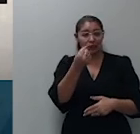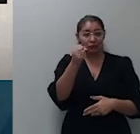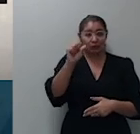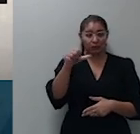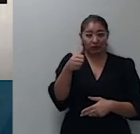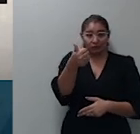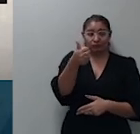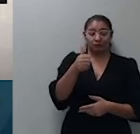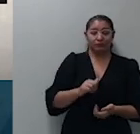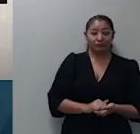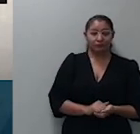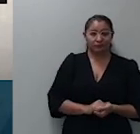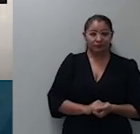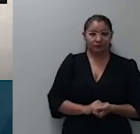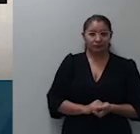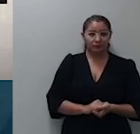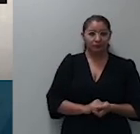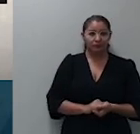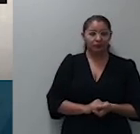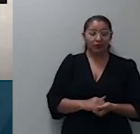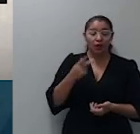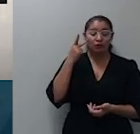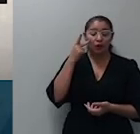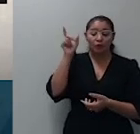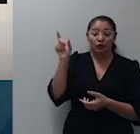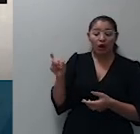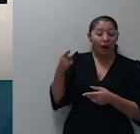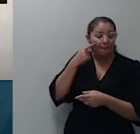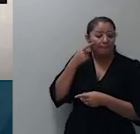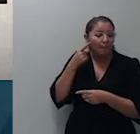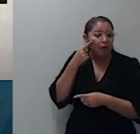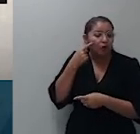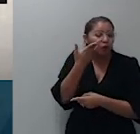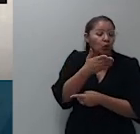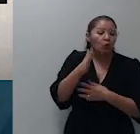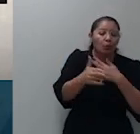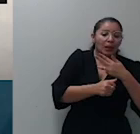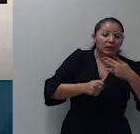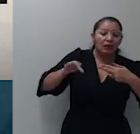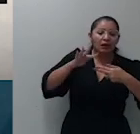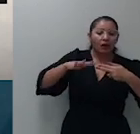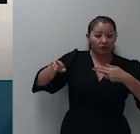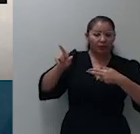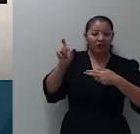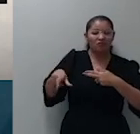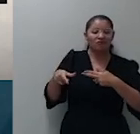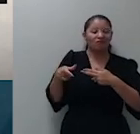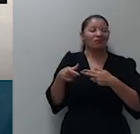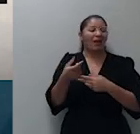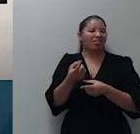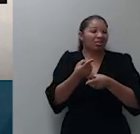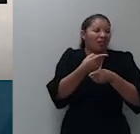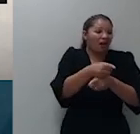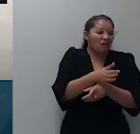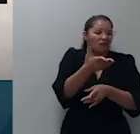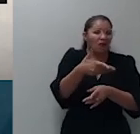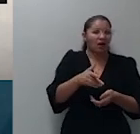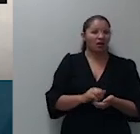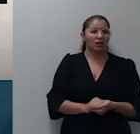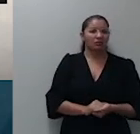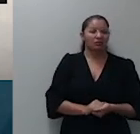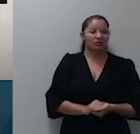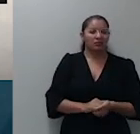recorrentes apontam além de dissídio jurisprudencial ofensa aos preceitos de lei que aludem expressamente